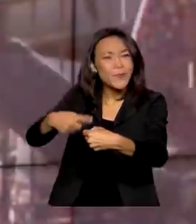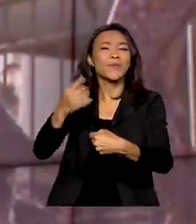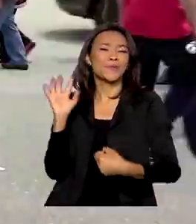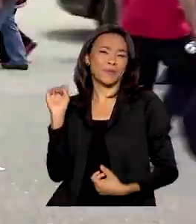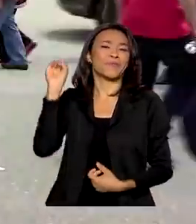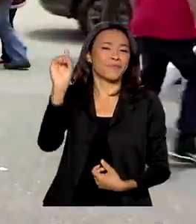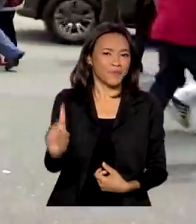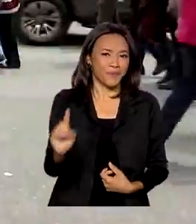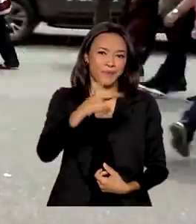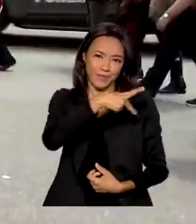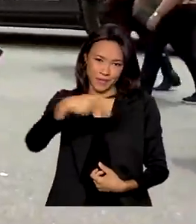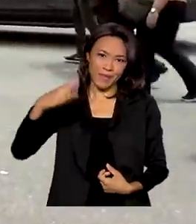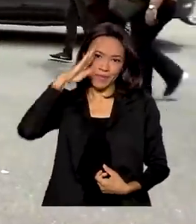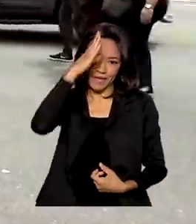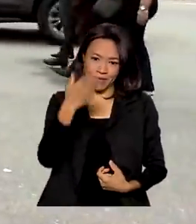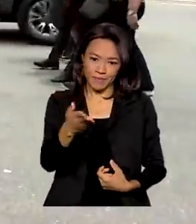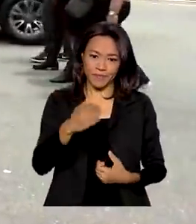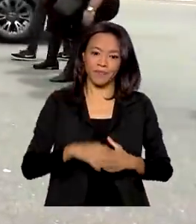missas.